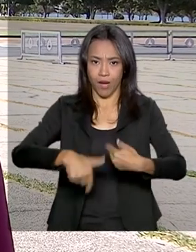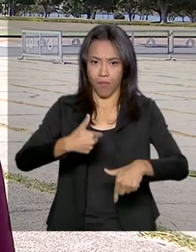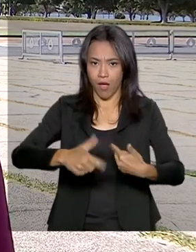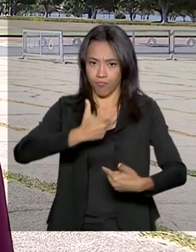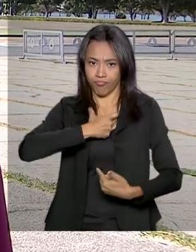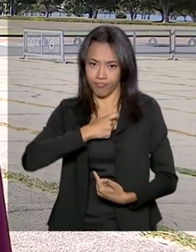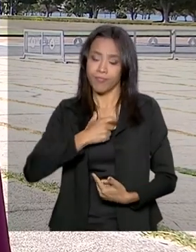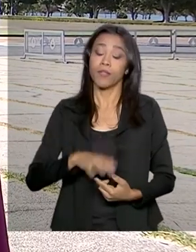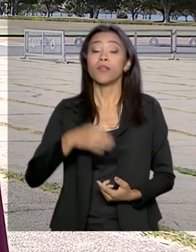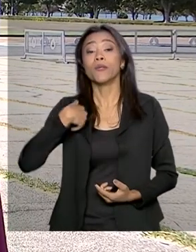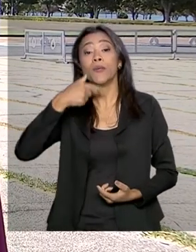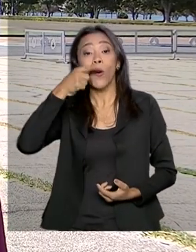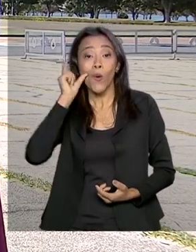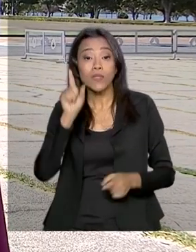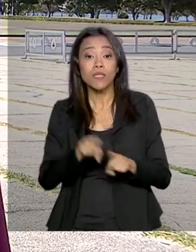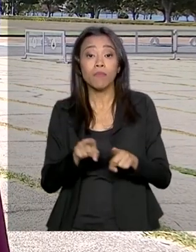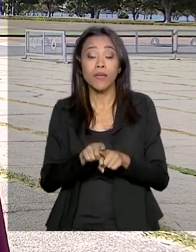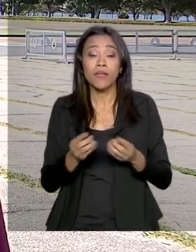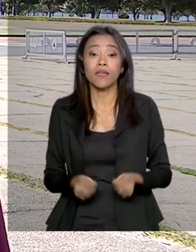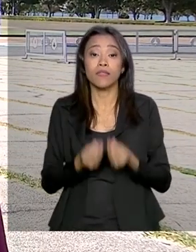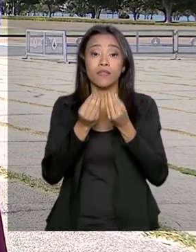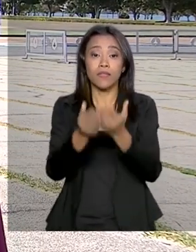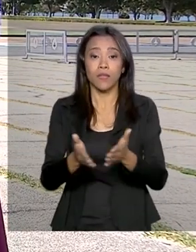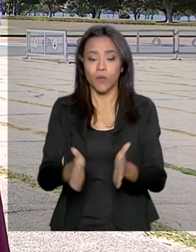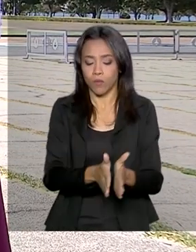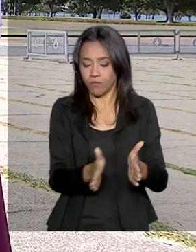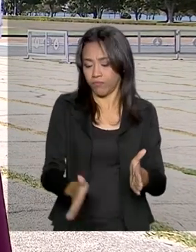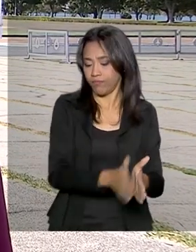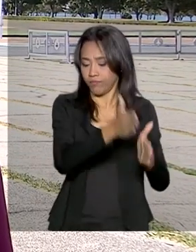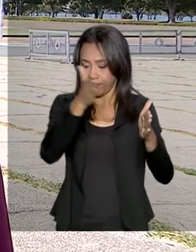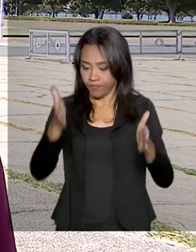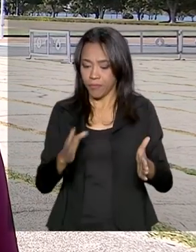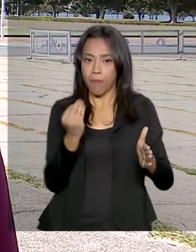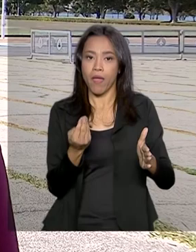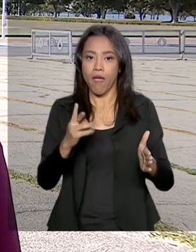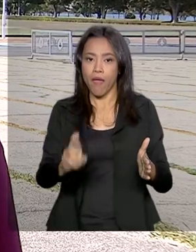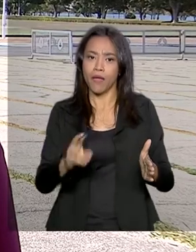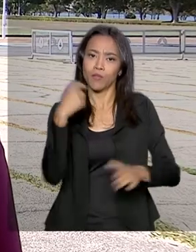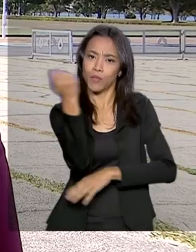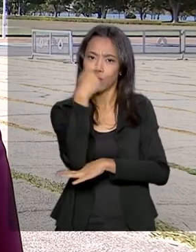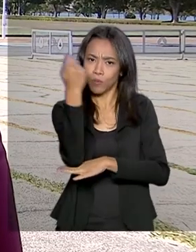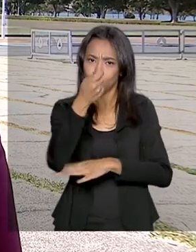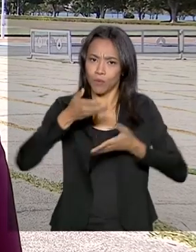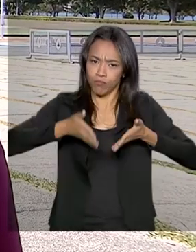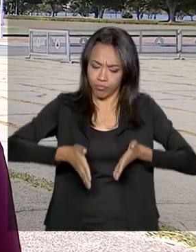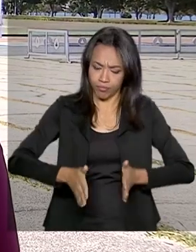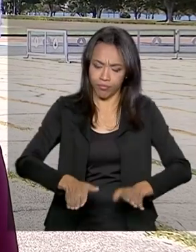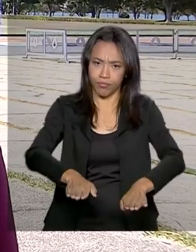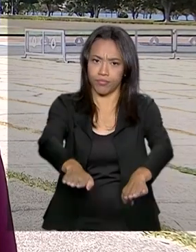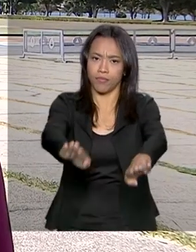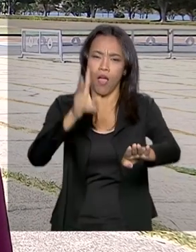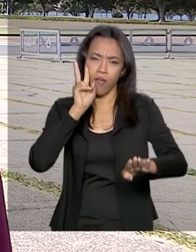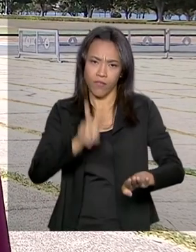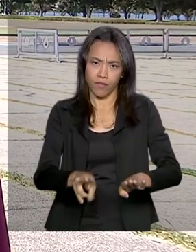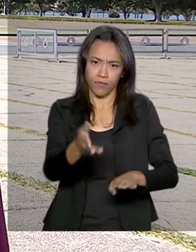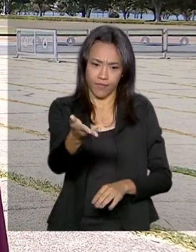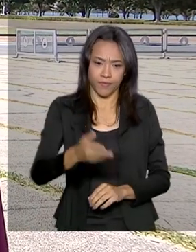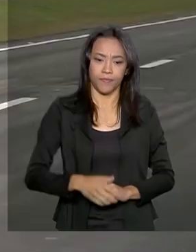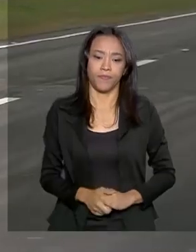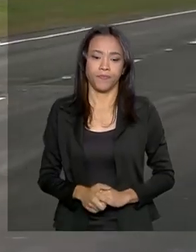um trecho duplicado da BR-116 no Rio Grande do Sul. Veja na reportagem de Daniele Popov.